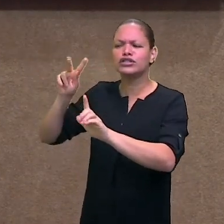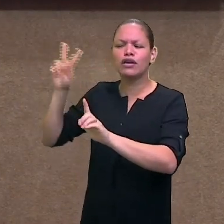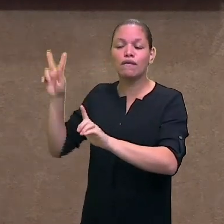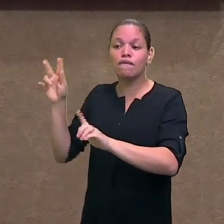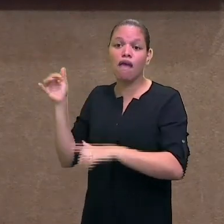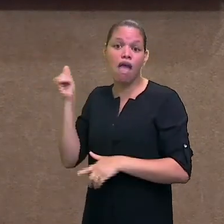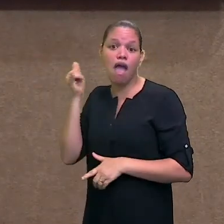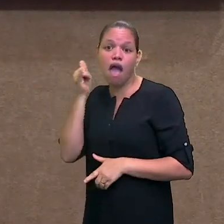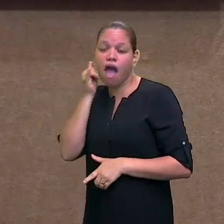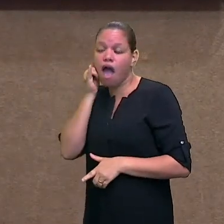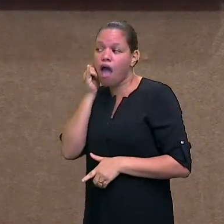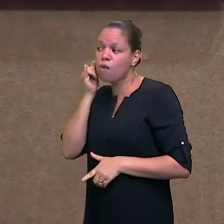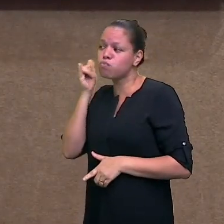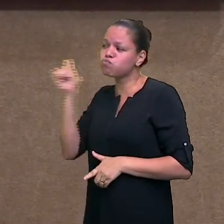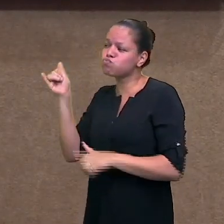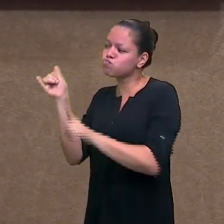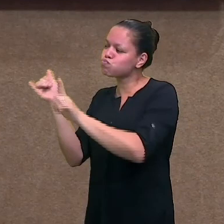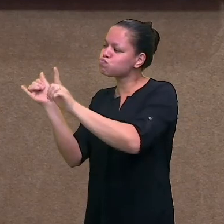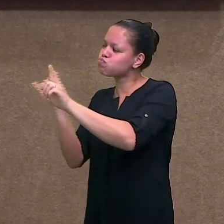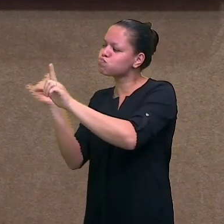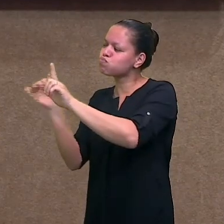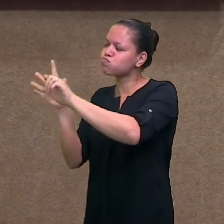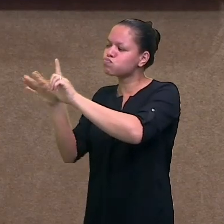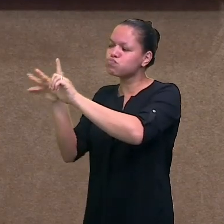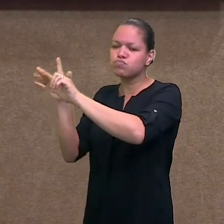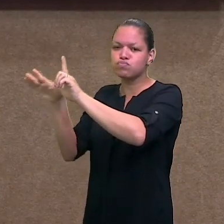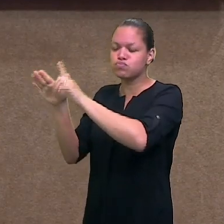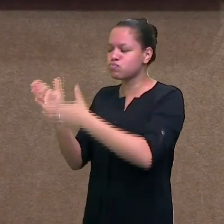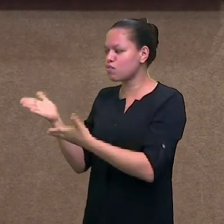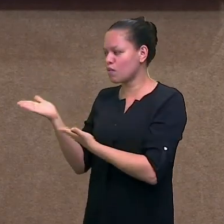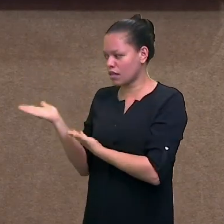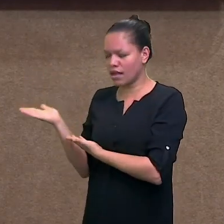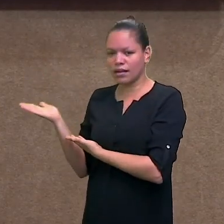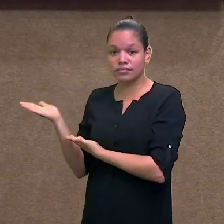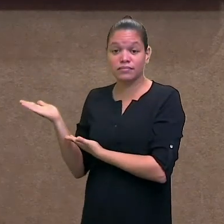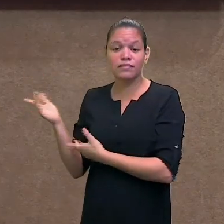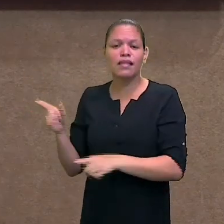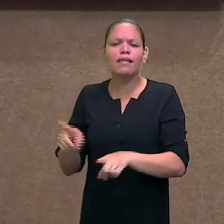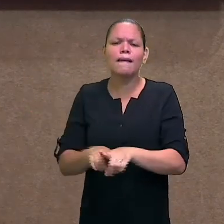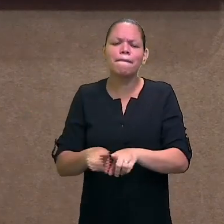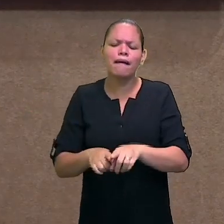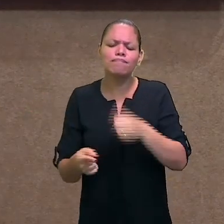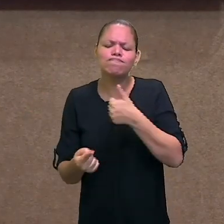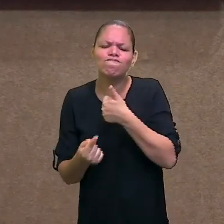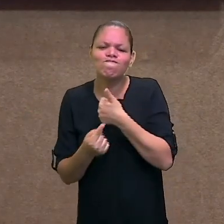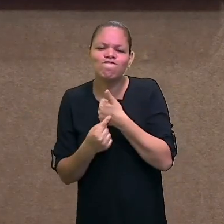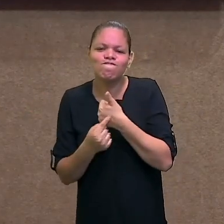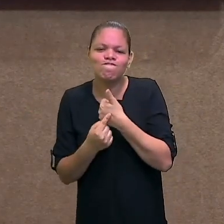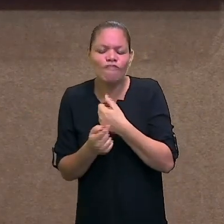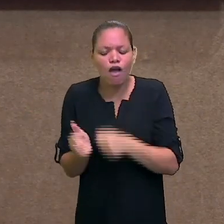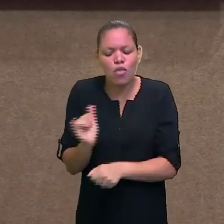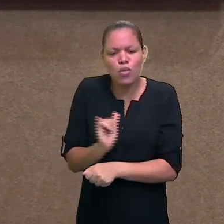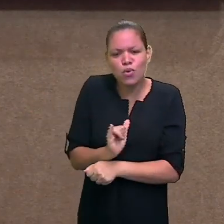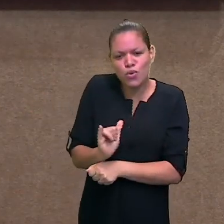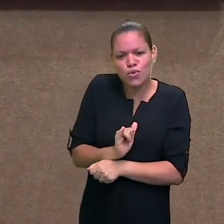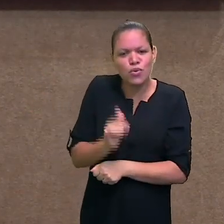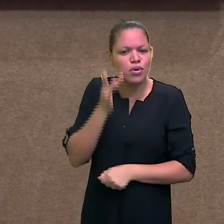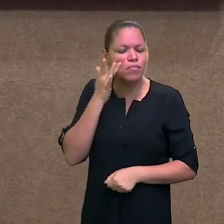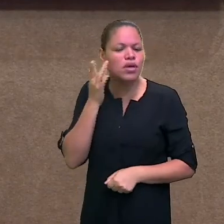aponte a câmera do seu celular na imagem que aparece no canto da tela. E se inscreva no nosso canal YouTube